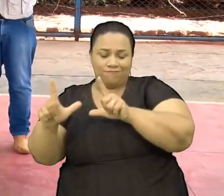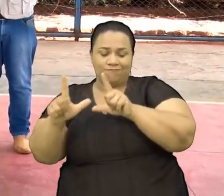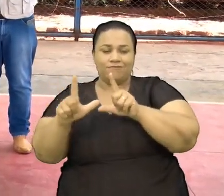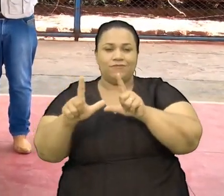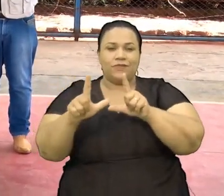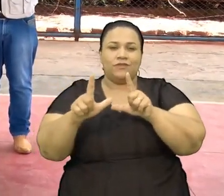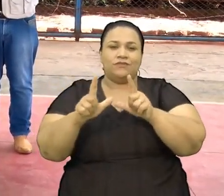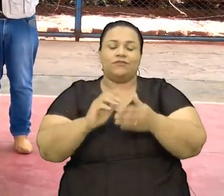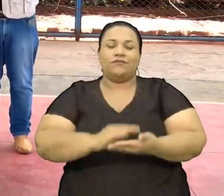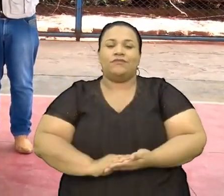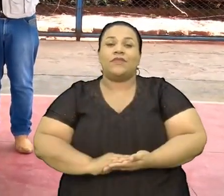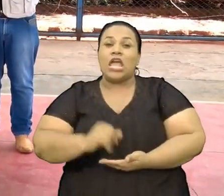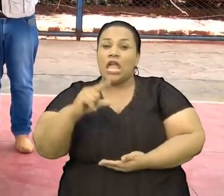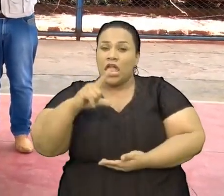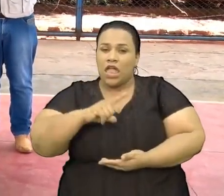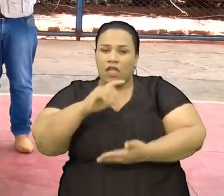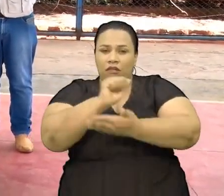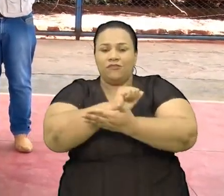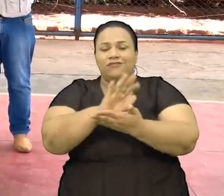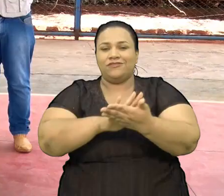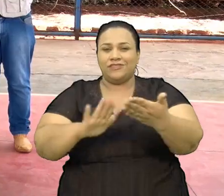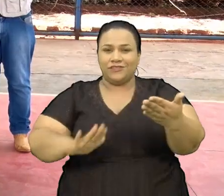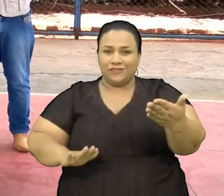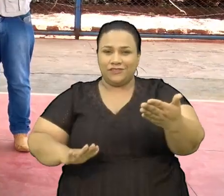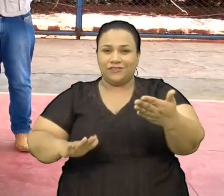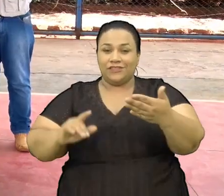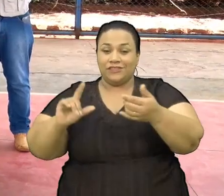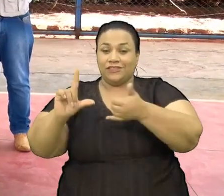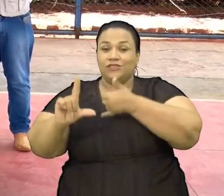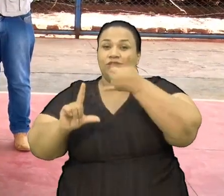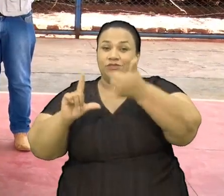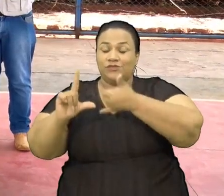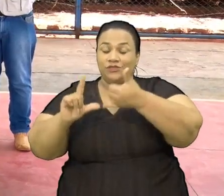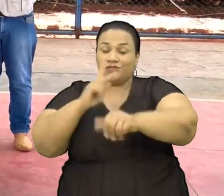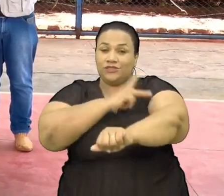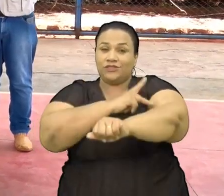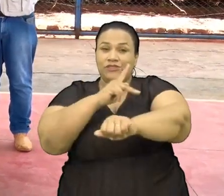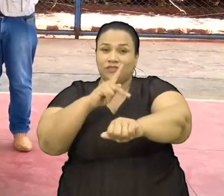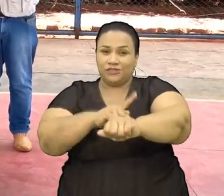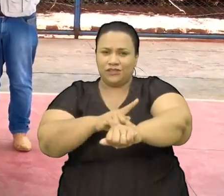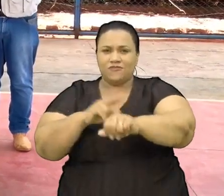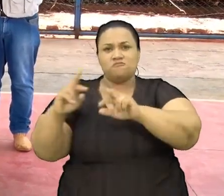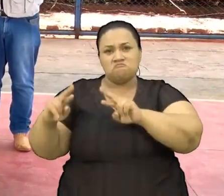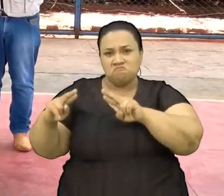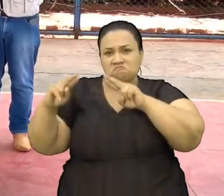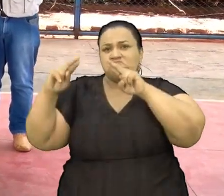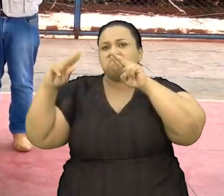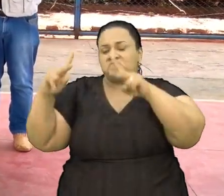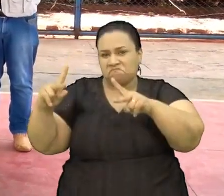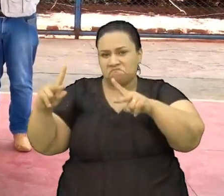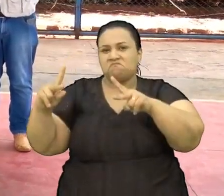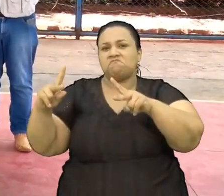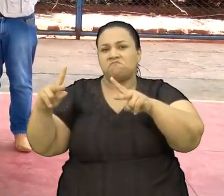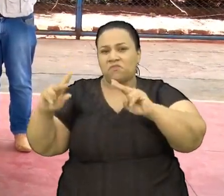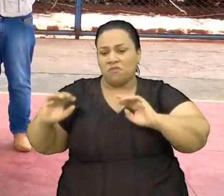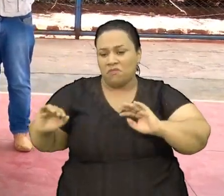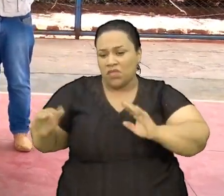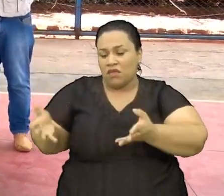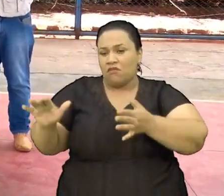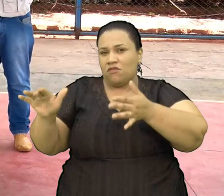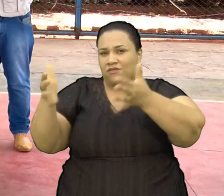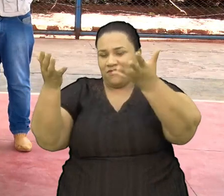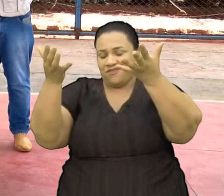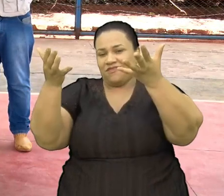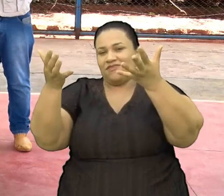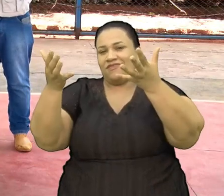matéria Também temos Atividades Lúdicas Pedagógicas Bem diferenciadas Que remete A área